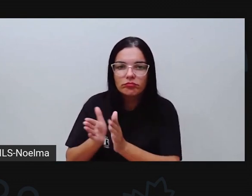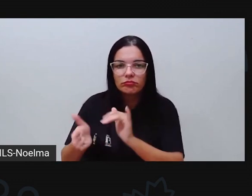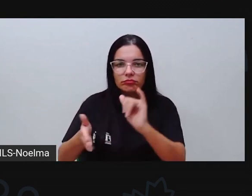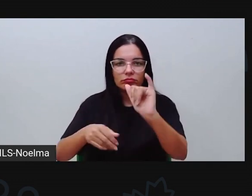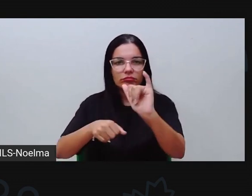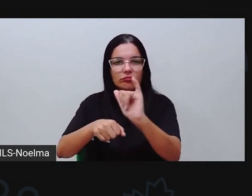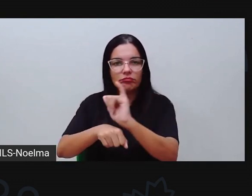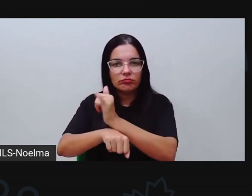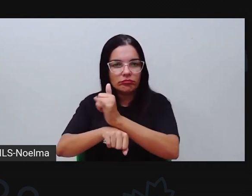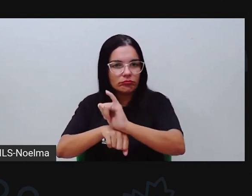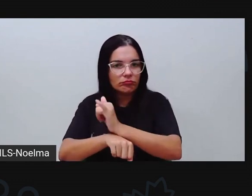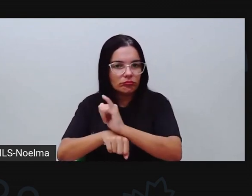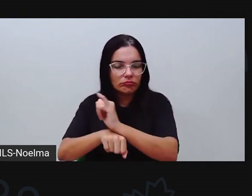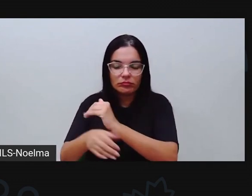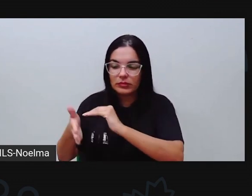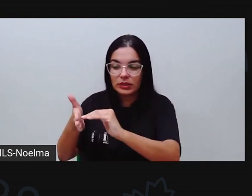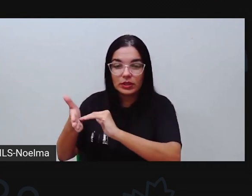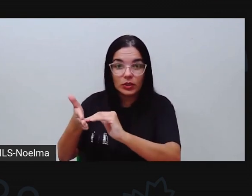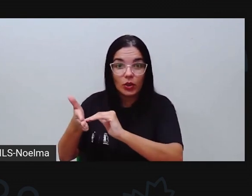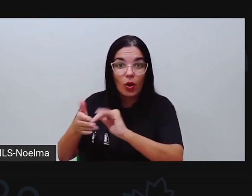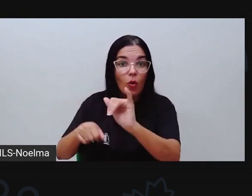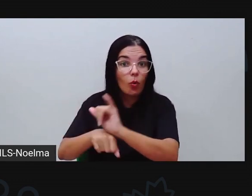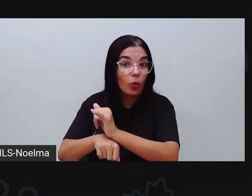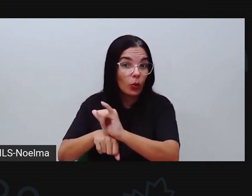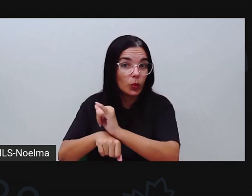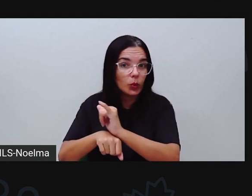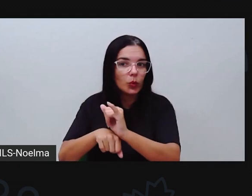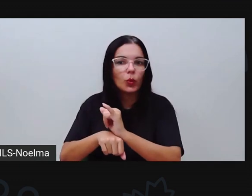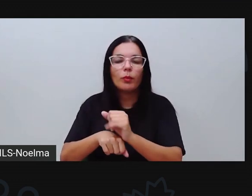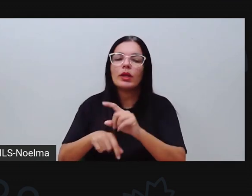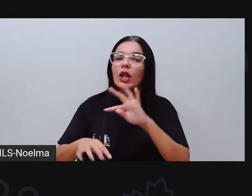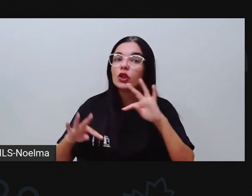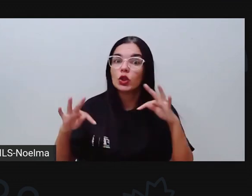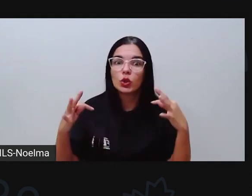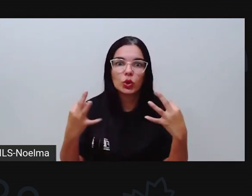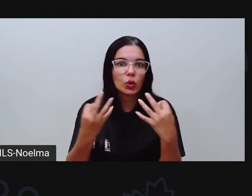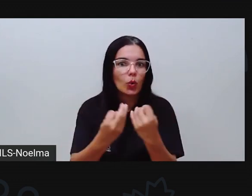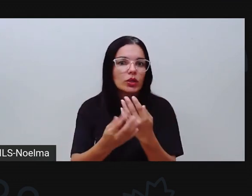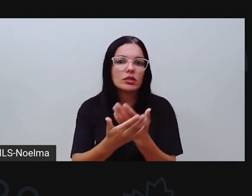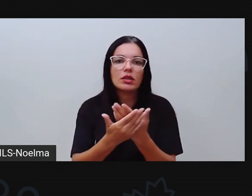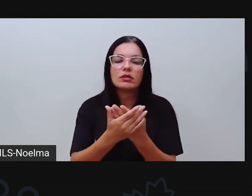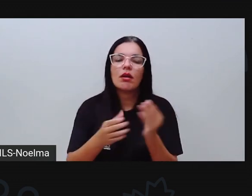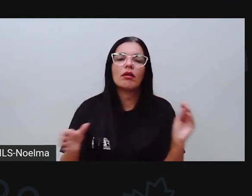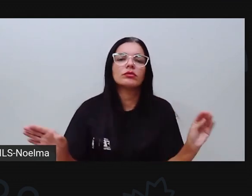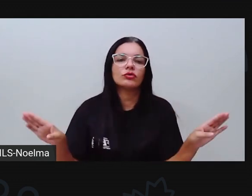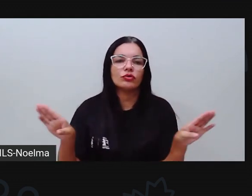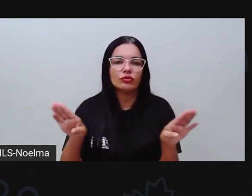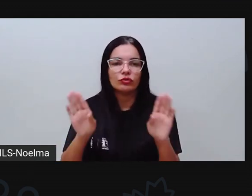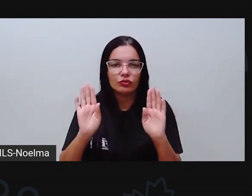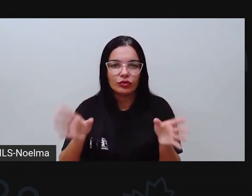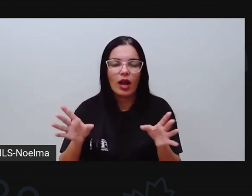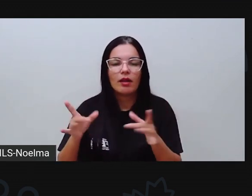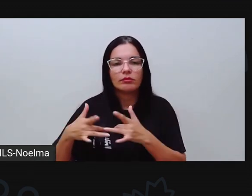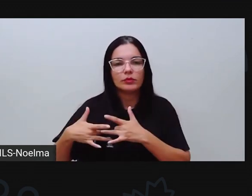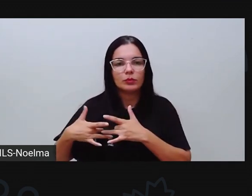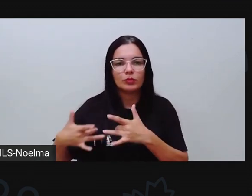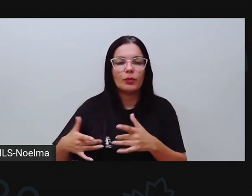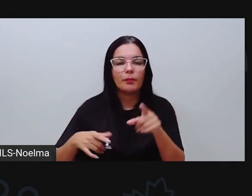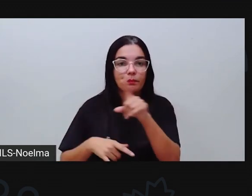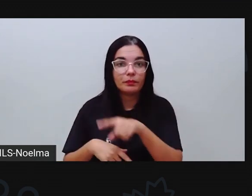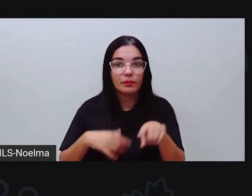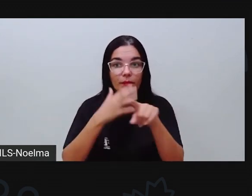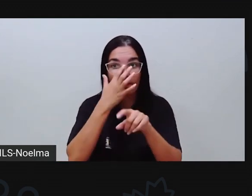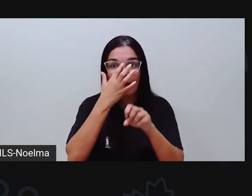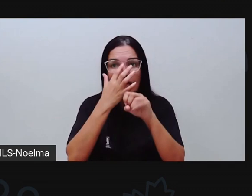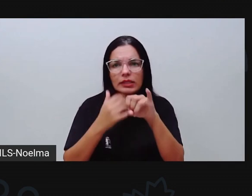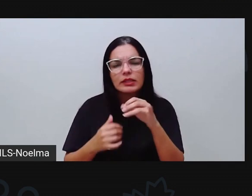da Seduc de Feira de Santana no YouTube, certo? Que todas essas aulas elas estão lá disponíveis para vocês. E assim,